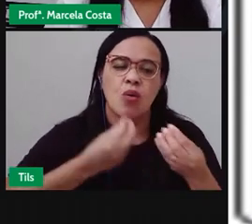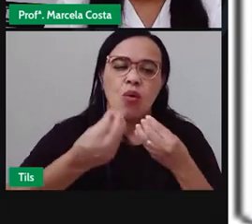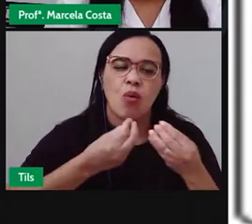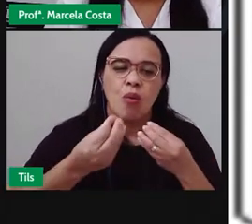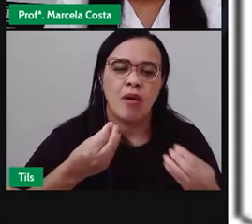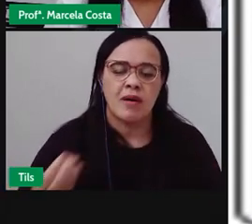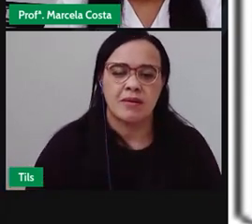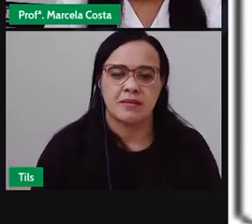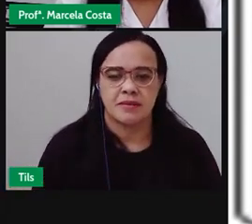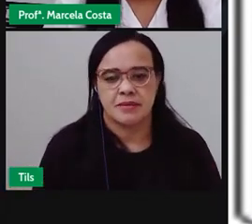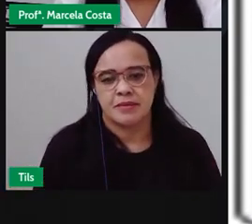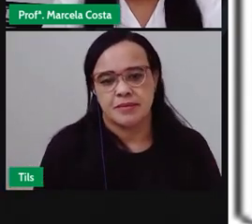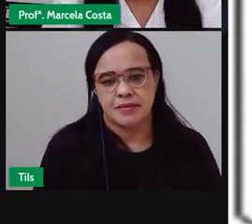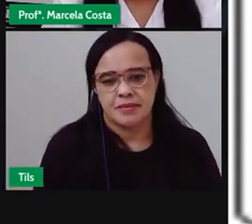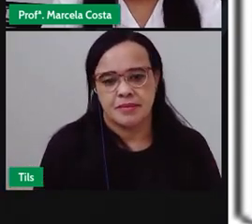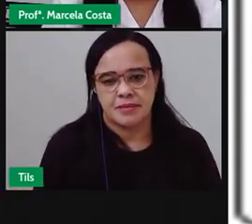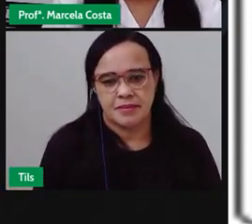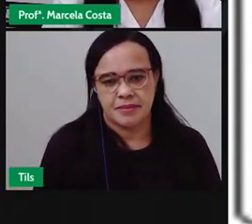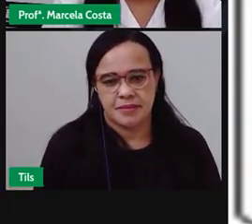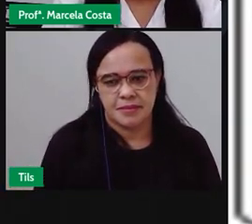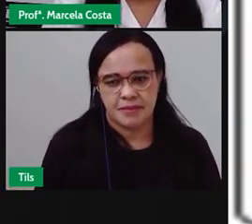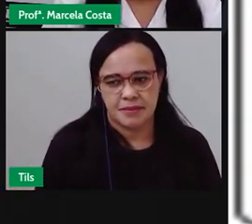Tá vendo?